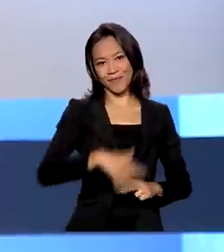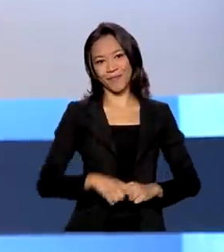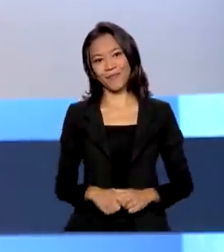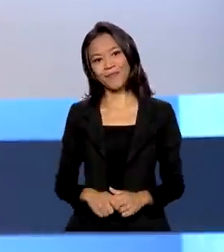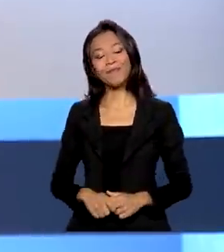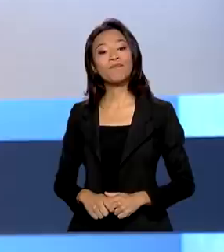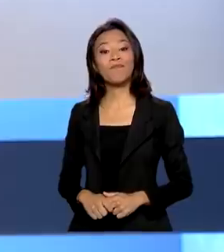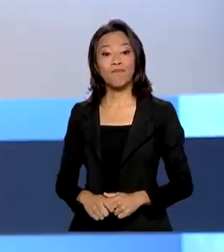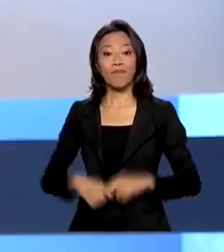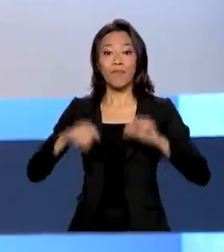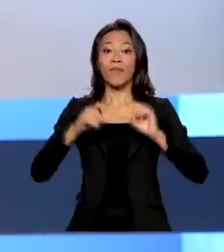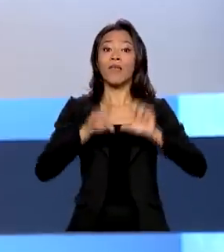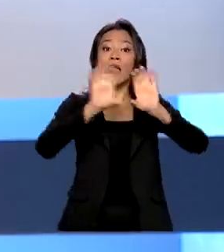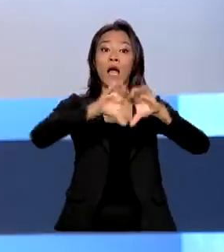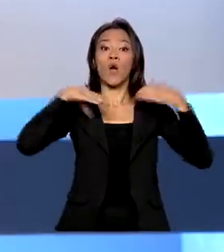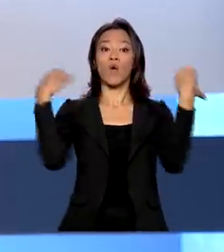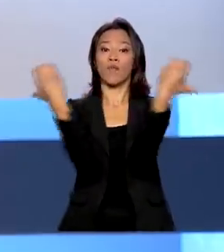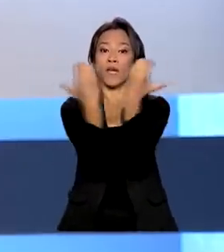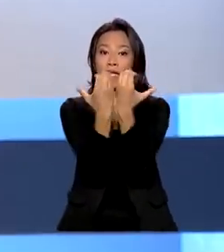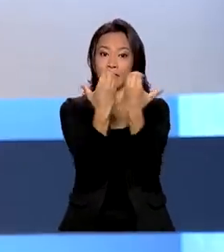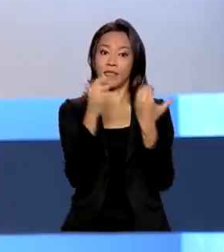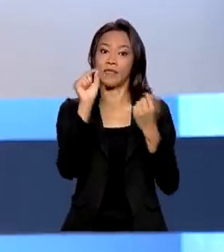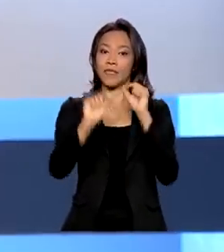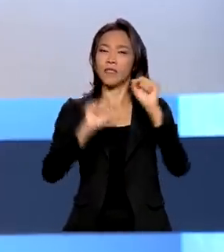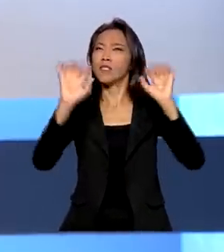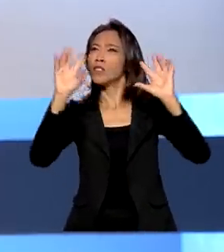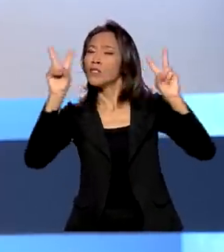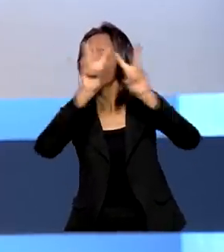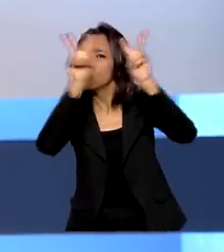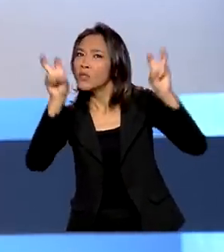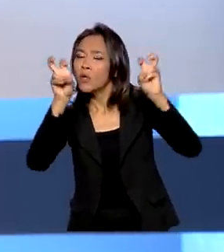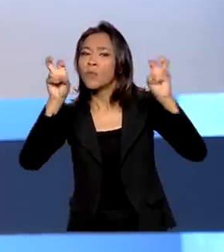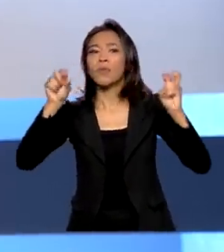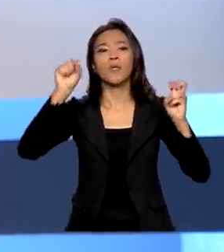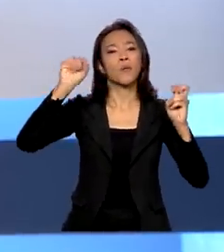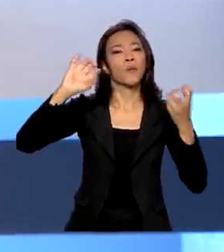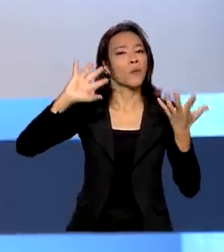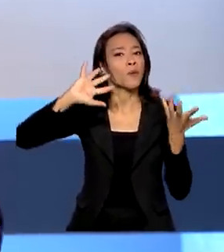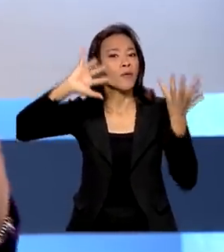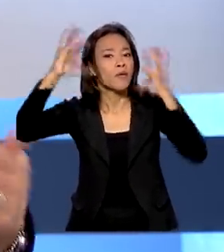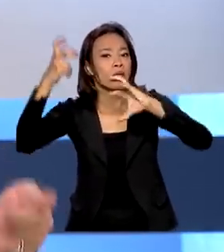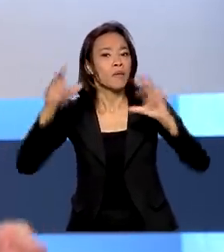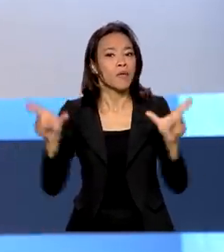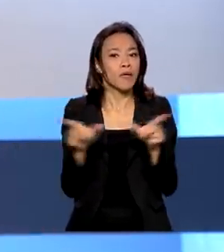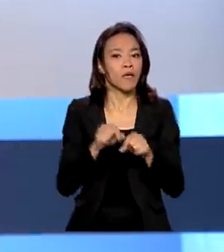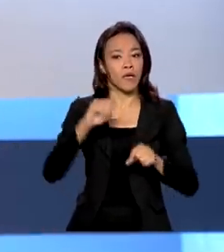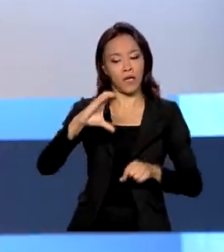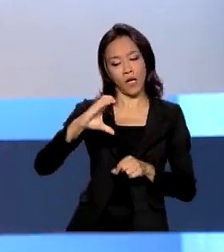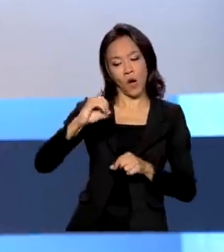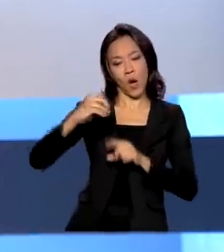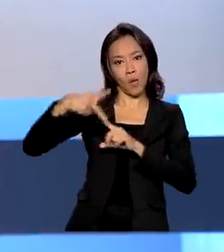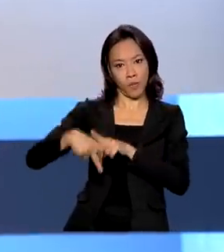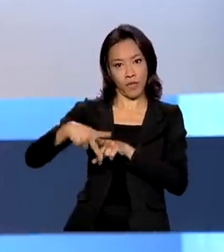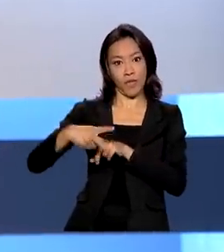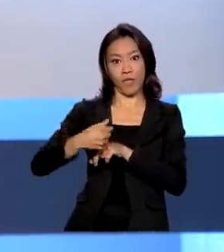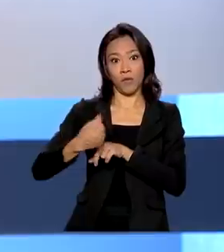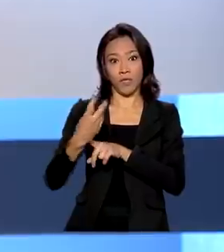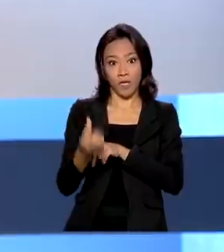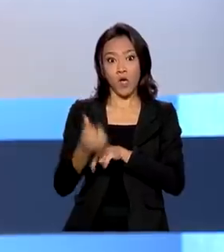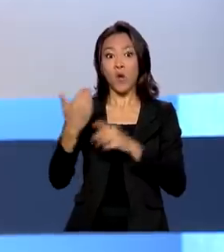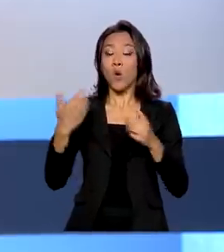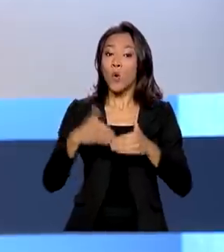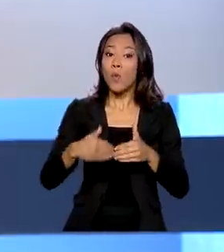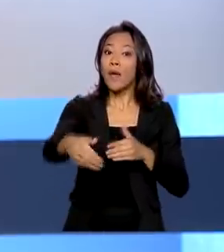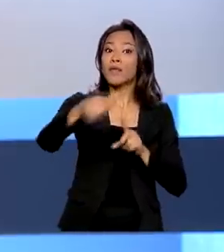A Conferência das Nações Unidas sobre as Mudanças Climáticas, a COP26, começa em 1º de novembro em Glasgow, na